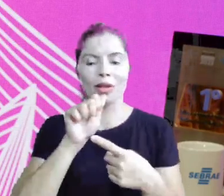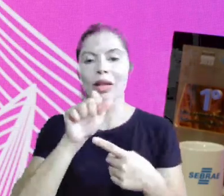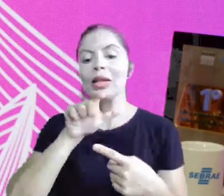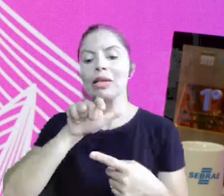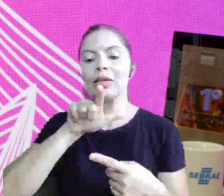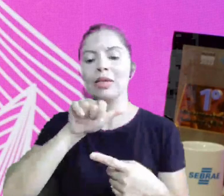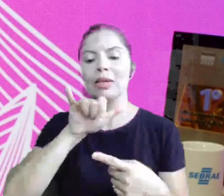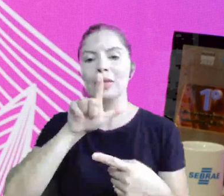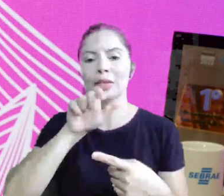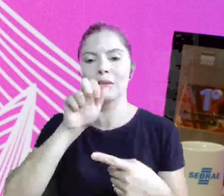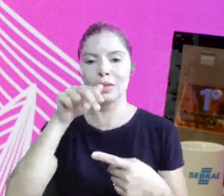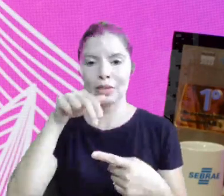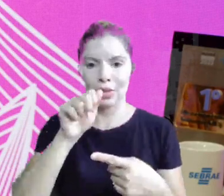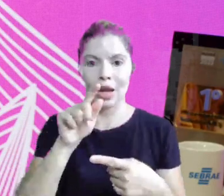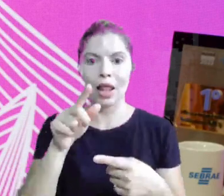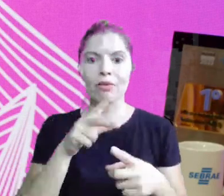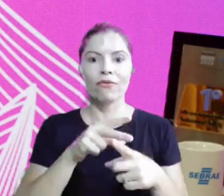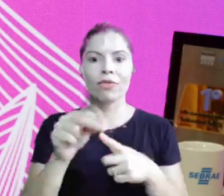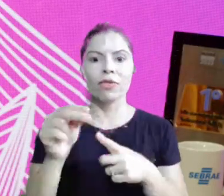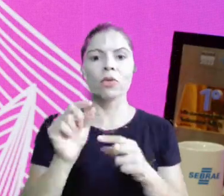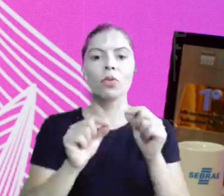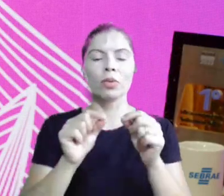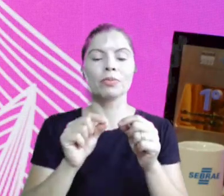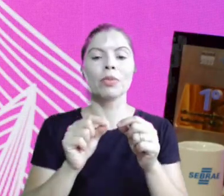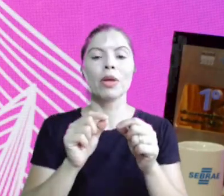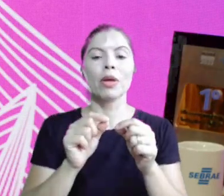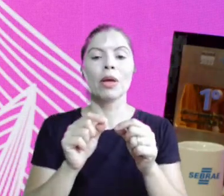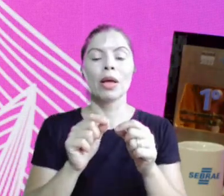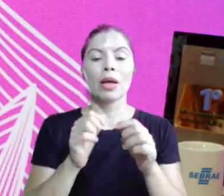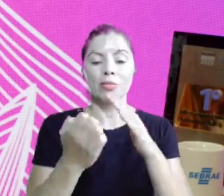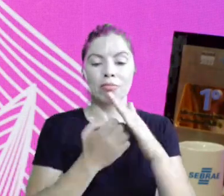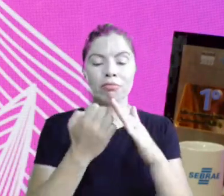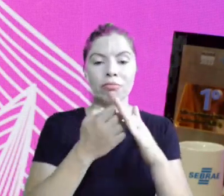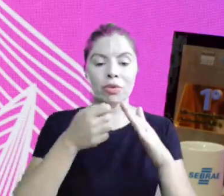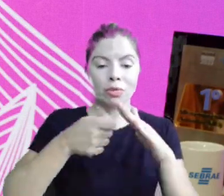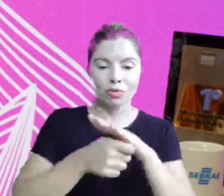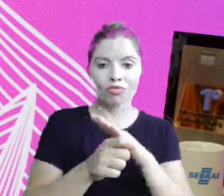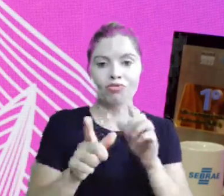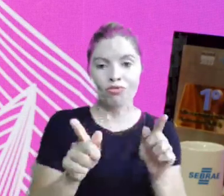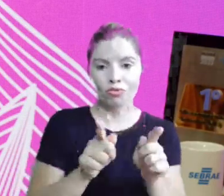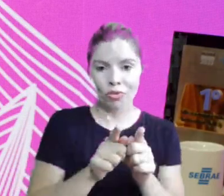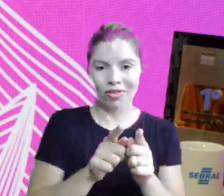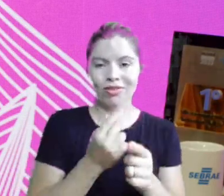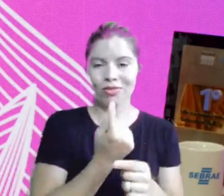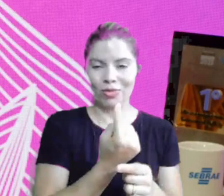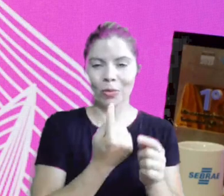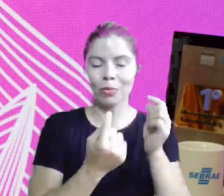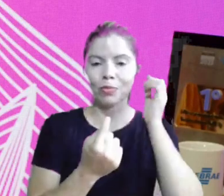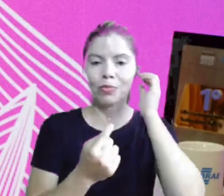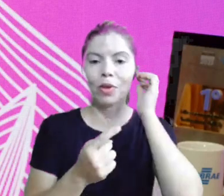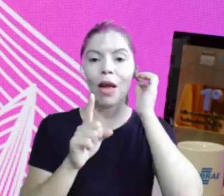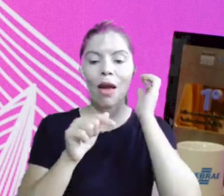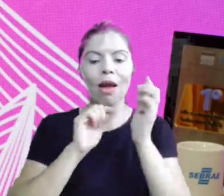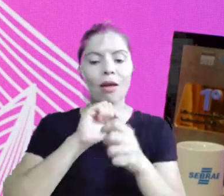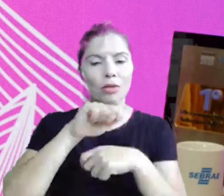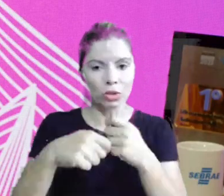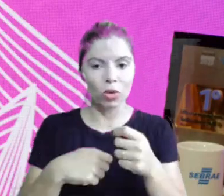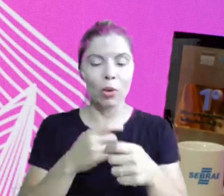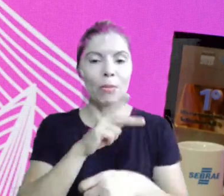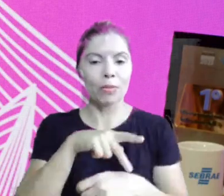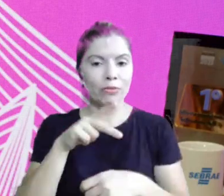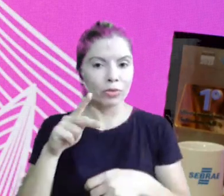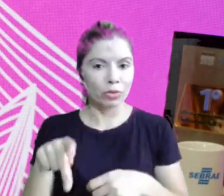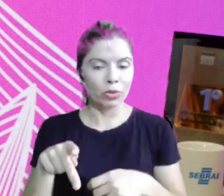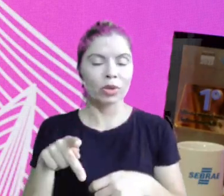Lília Lourenço, que é vencedora da categoria microempreendedor individual. Ela é administradora,